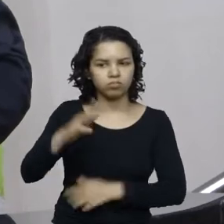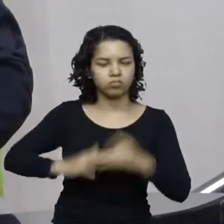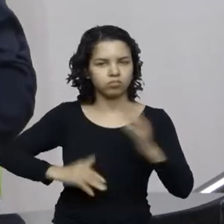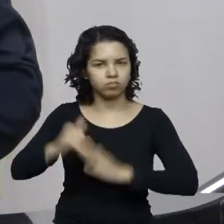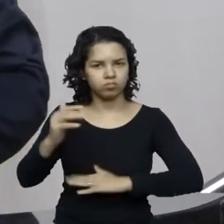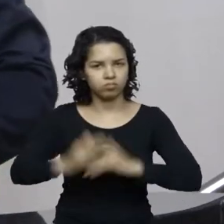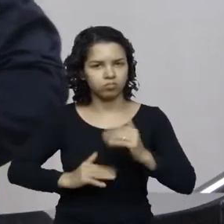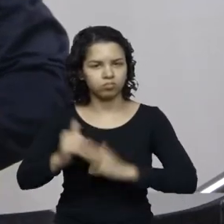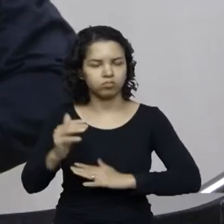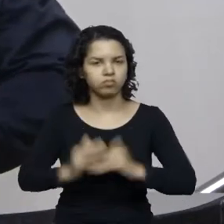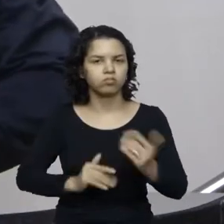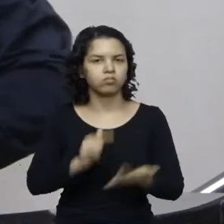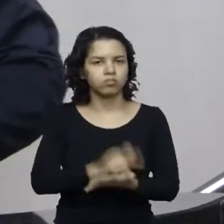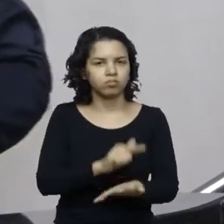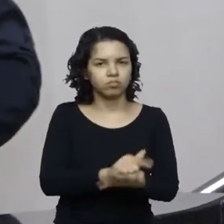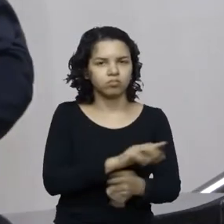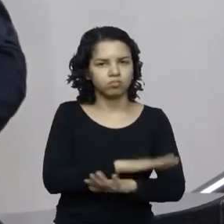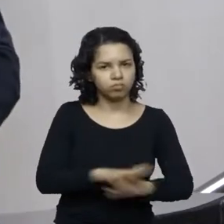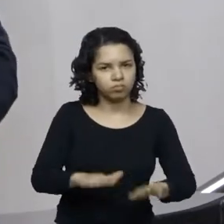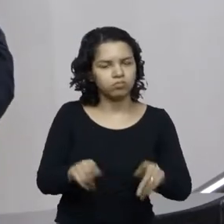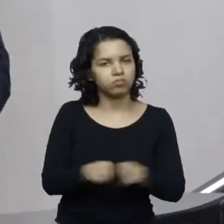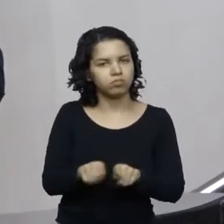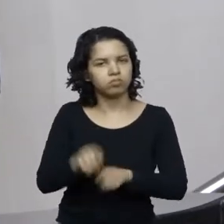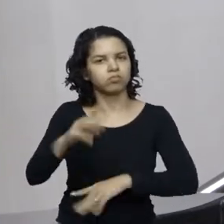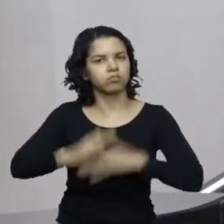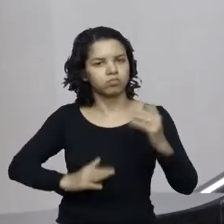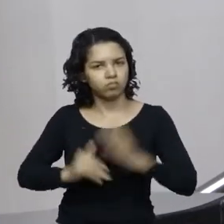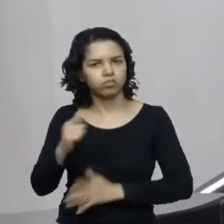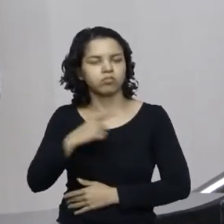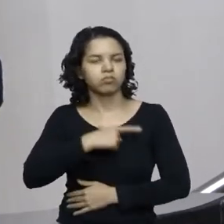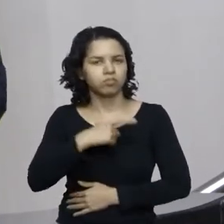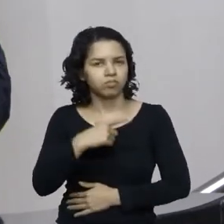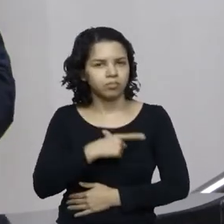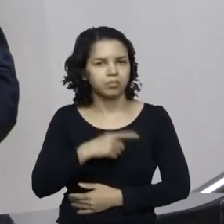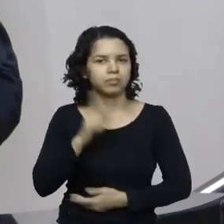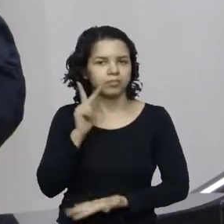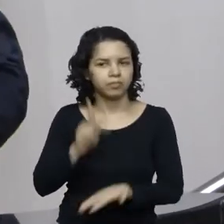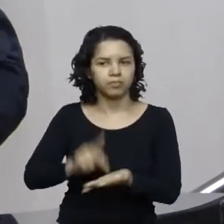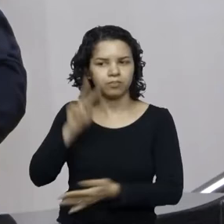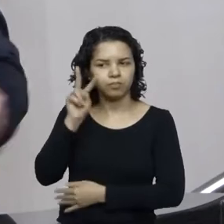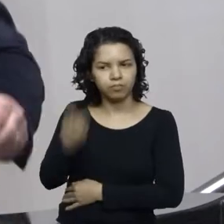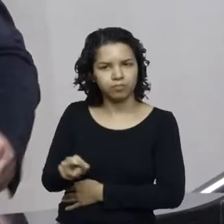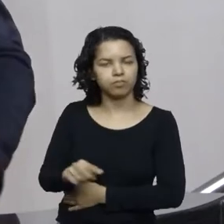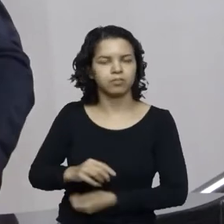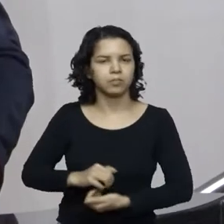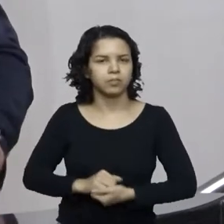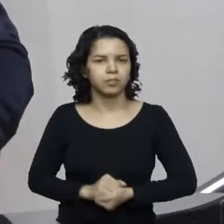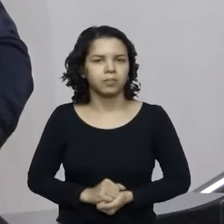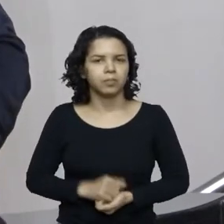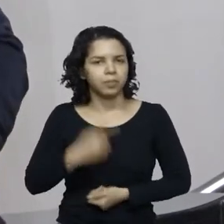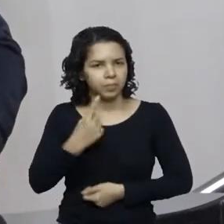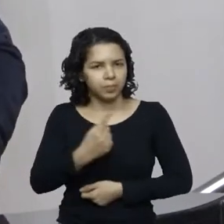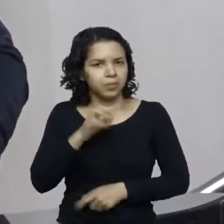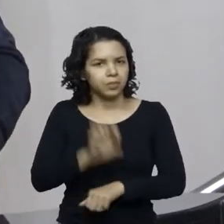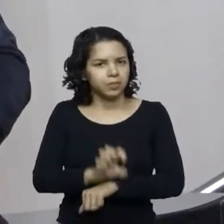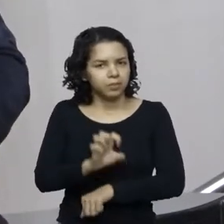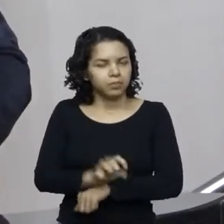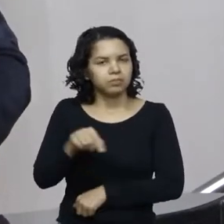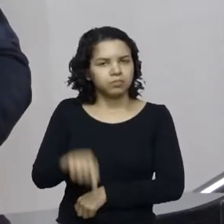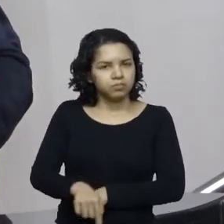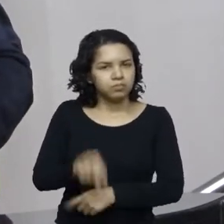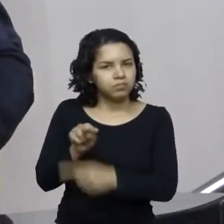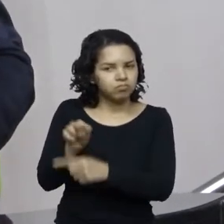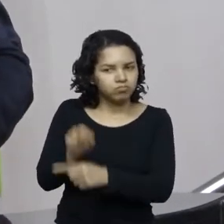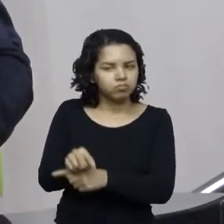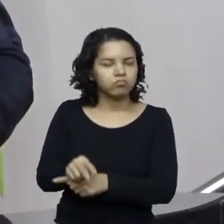e dos anúncios, e aí entra a tarefa desta Casa, dos deputados estaduais que têm o dever de ajudar, fiscalizar, acompanhar e cobrar.